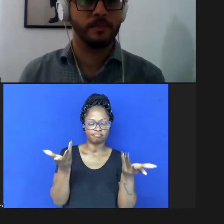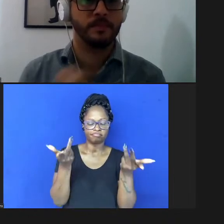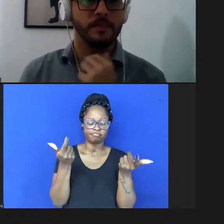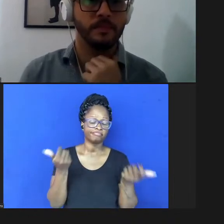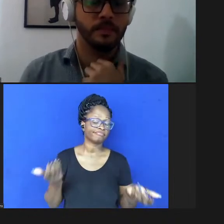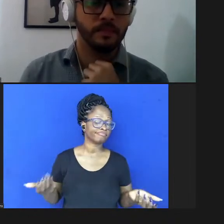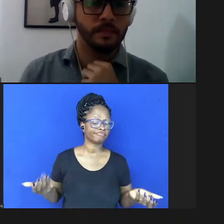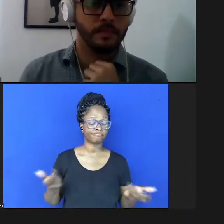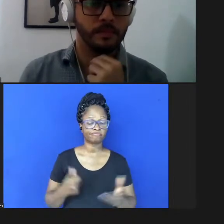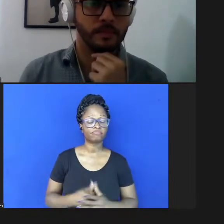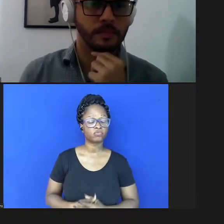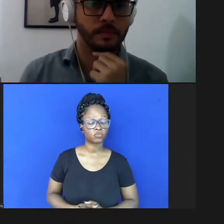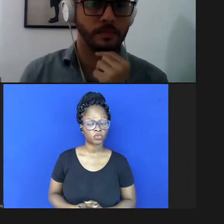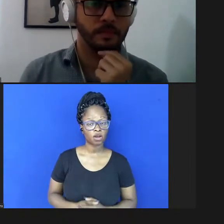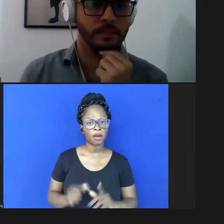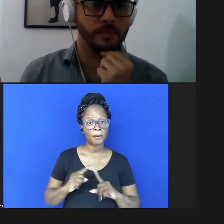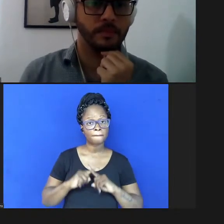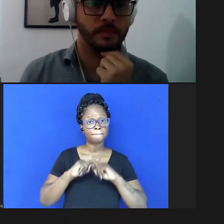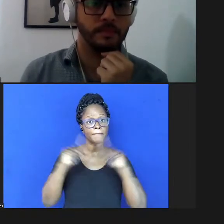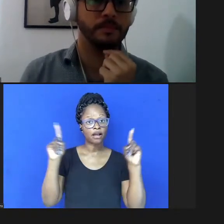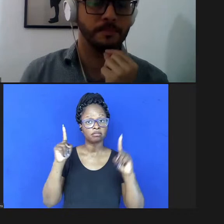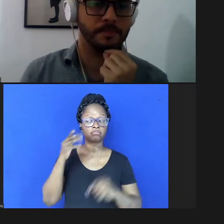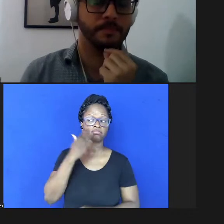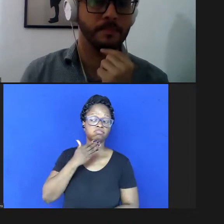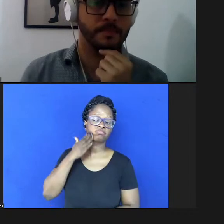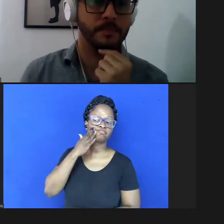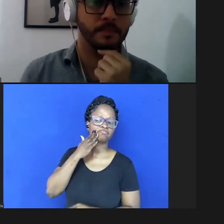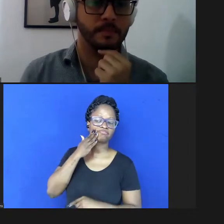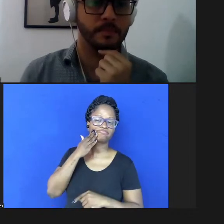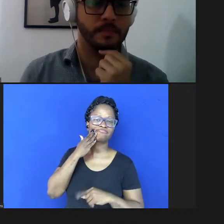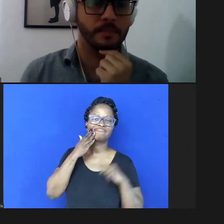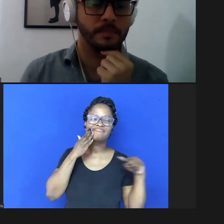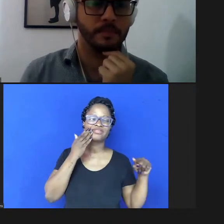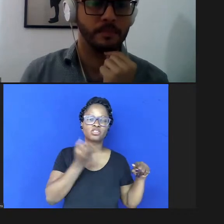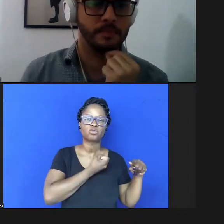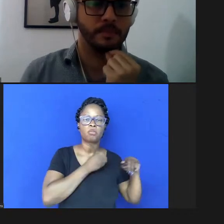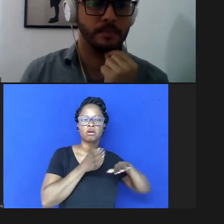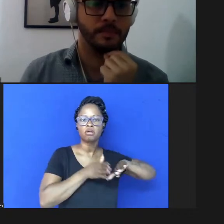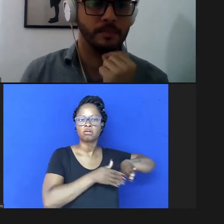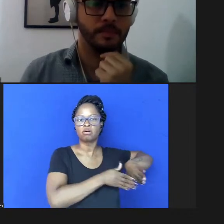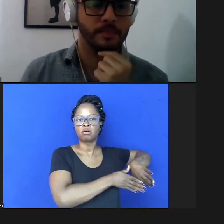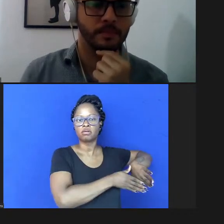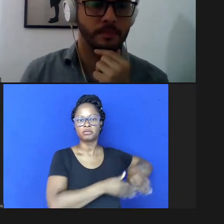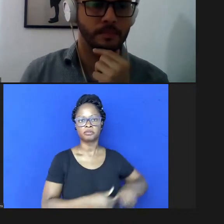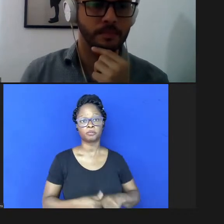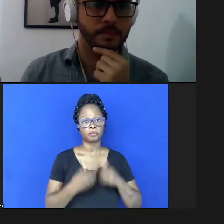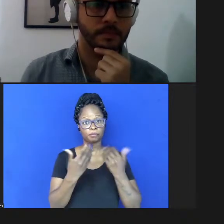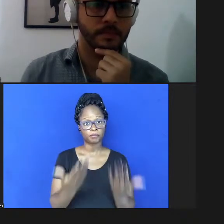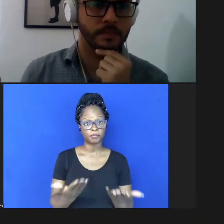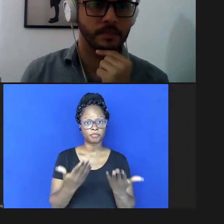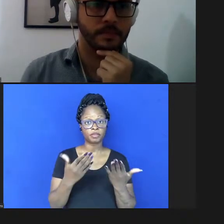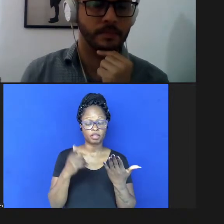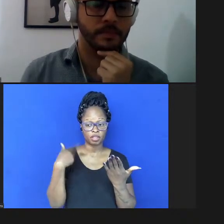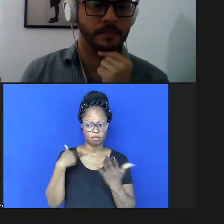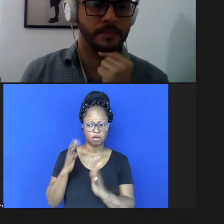mais discurso do que número a métrica